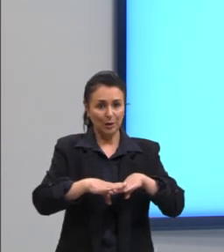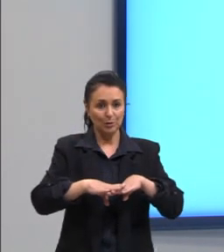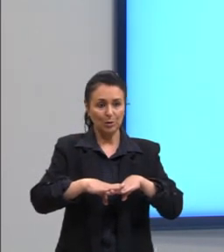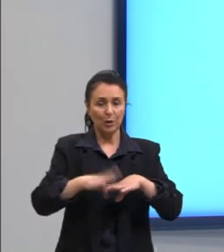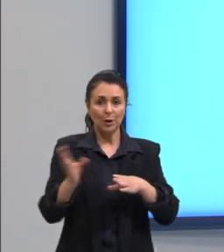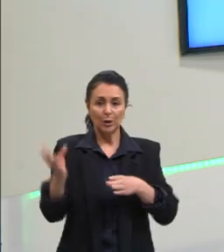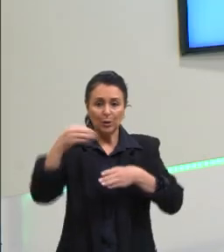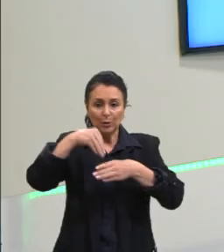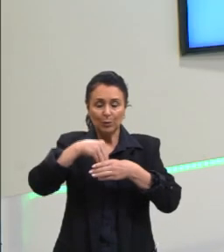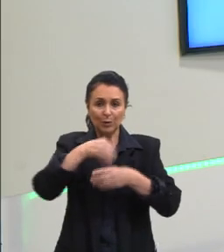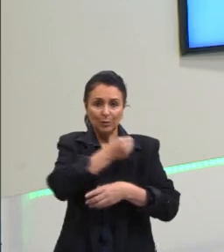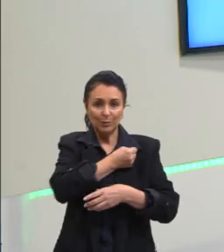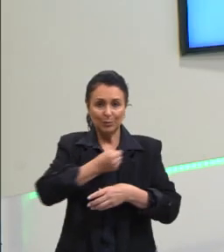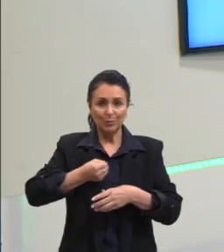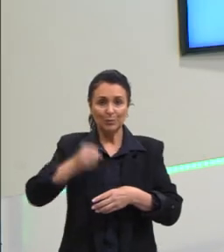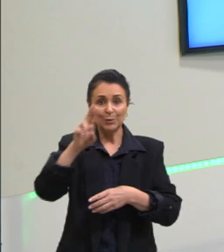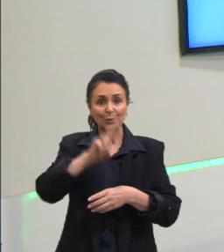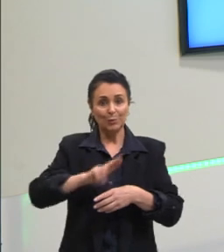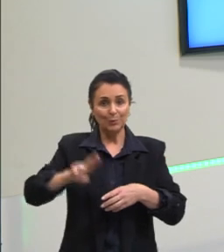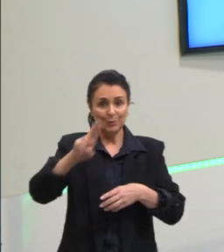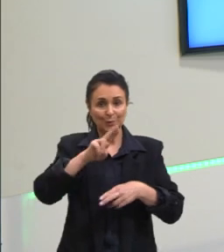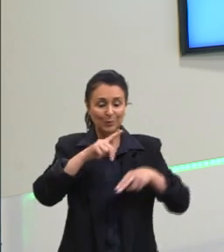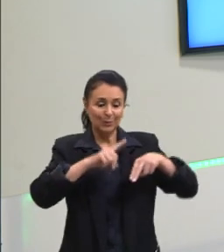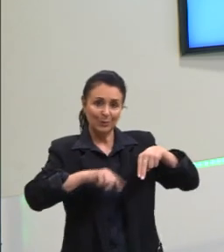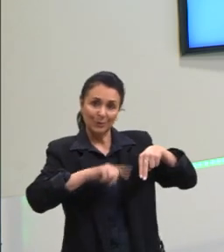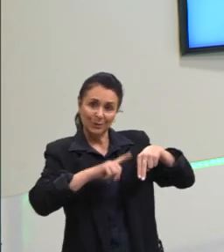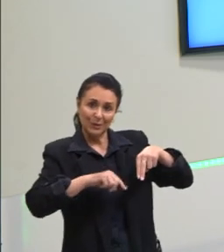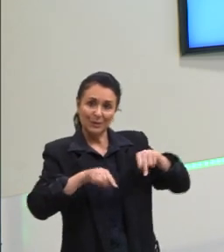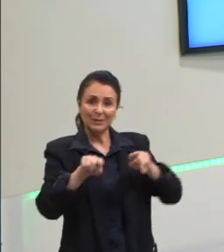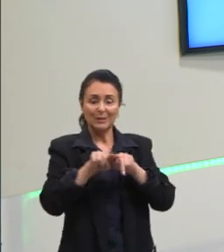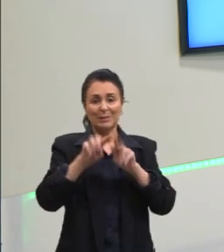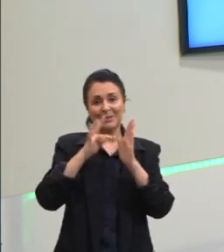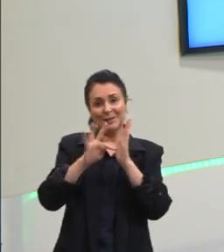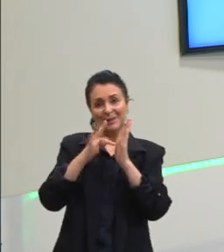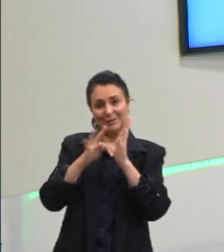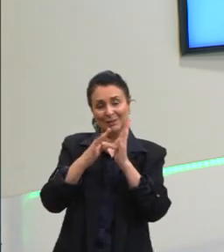questão de utilização dos números naturais e da teoria dos conjuntos, correto?